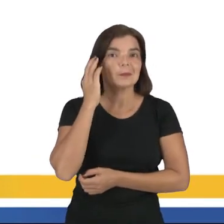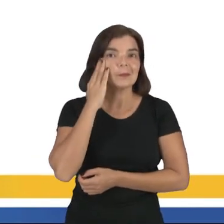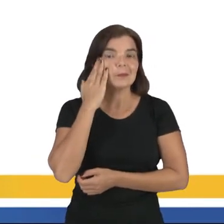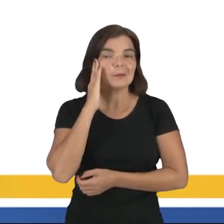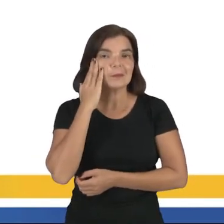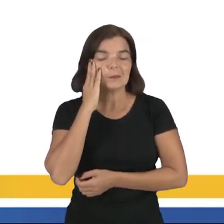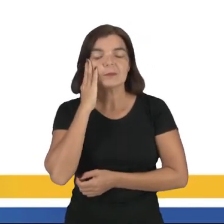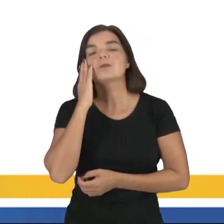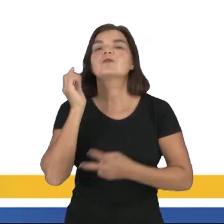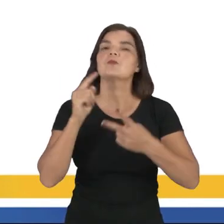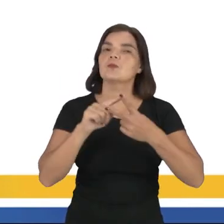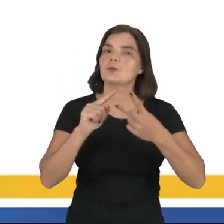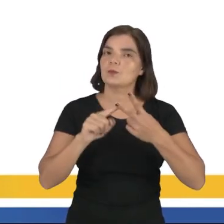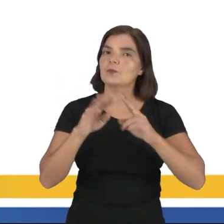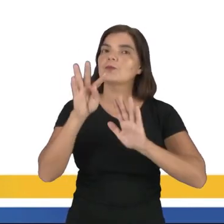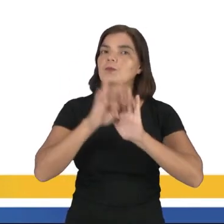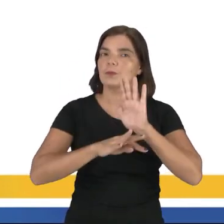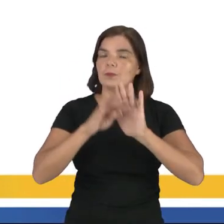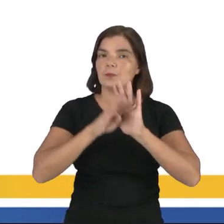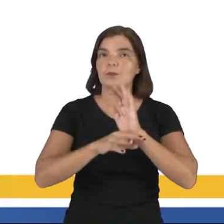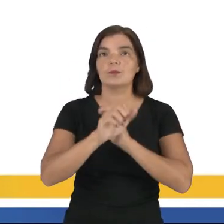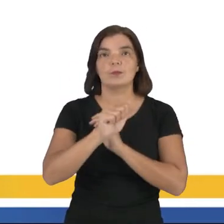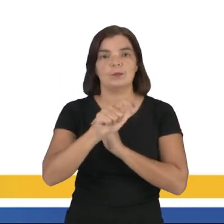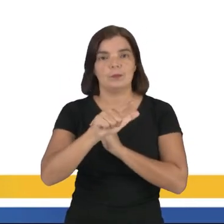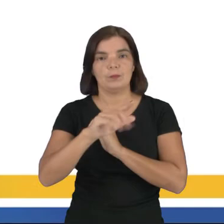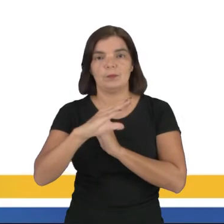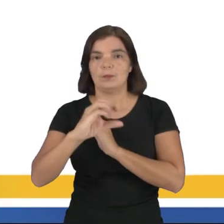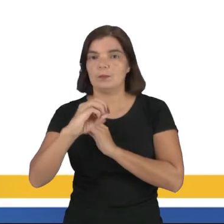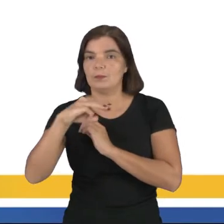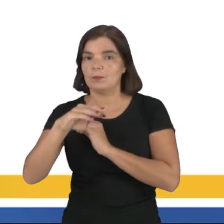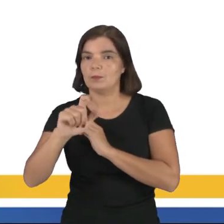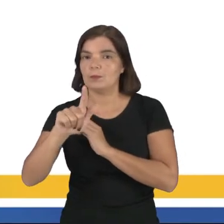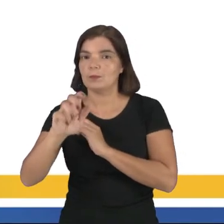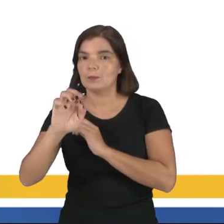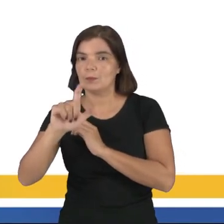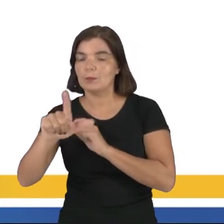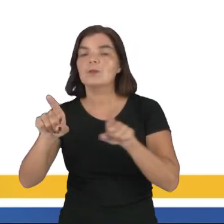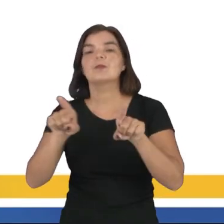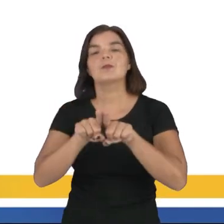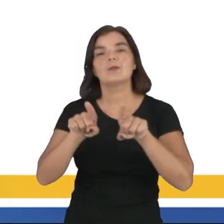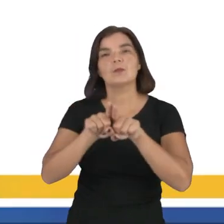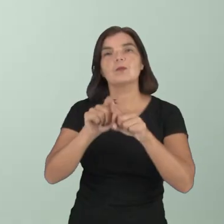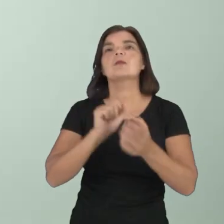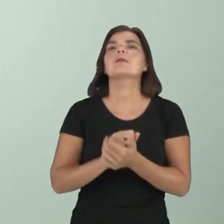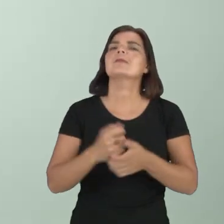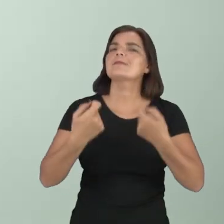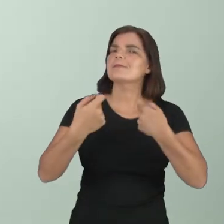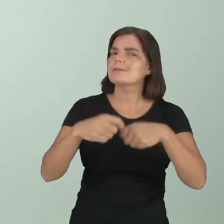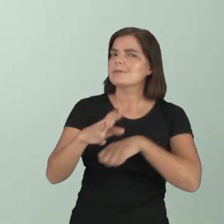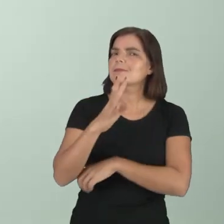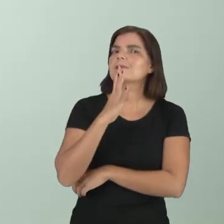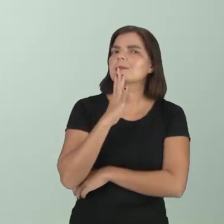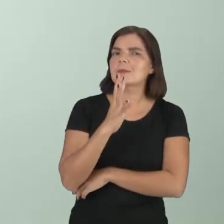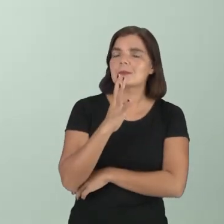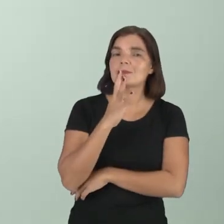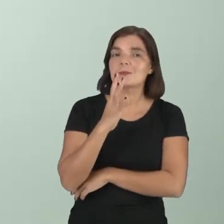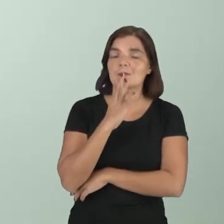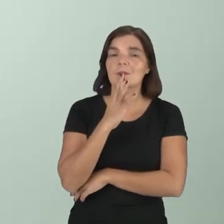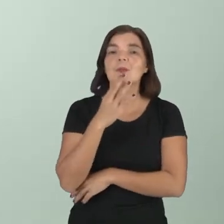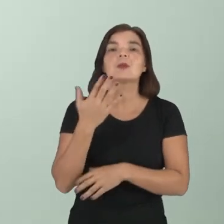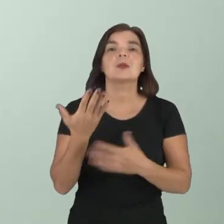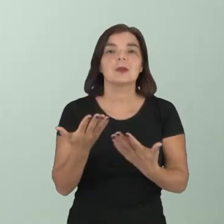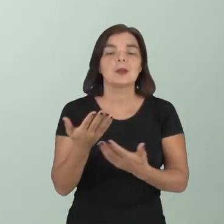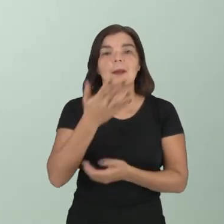entendimento duplo do texto, álcool gel, e o alpatino com gel no cabelo, você precisa conhecê-lo,